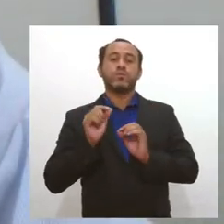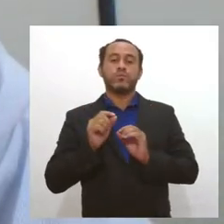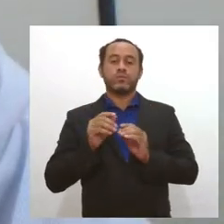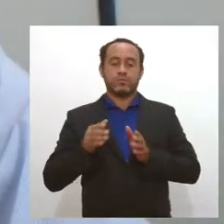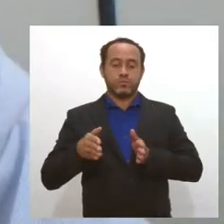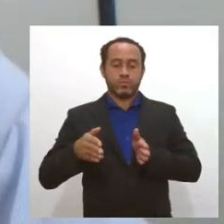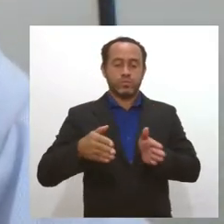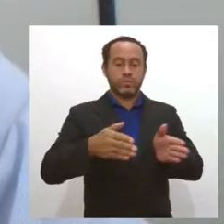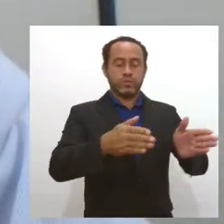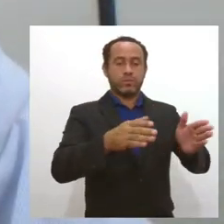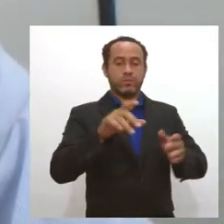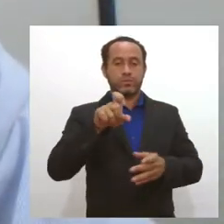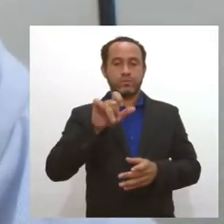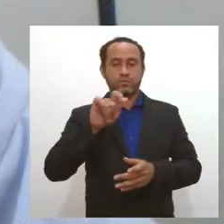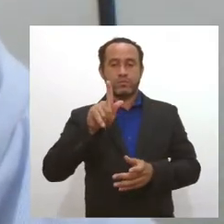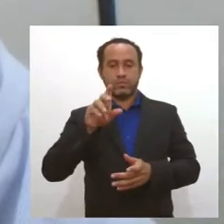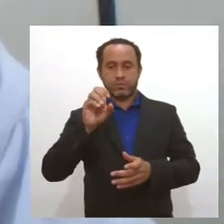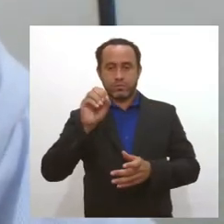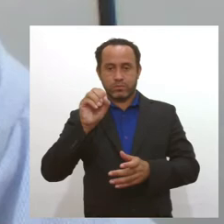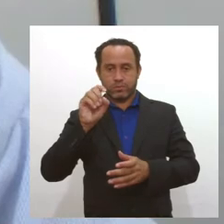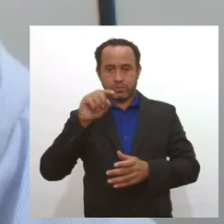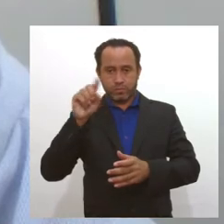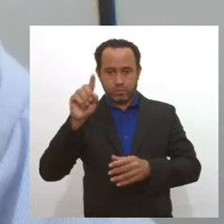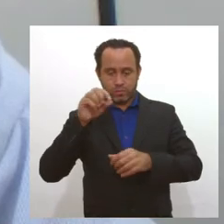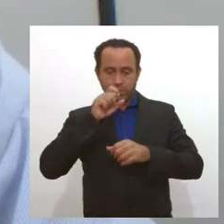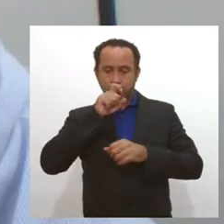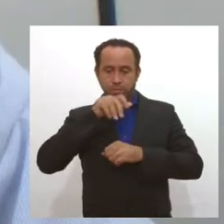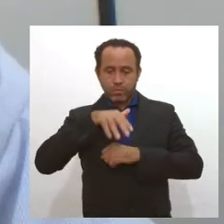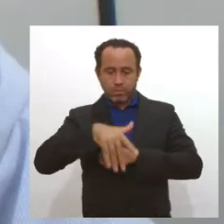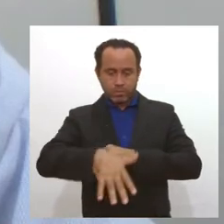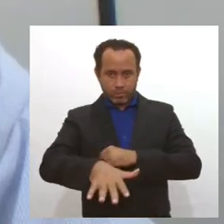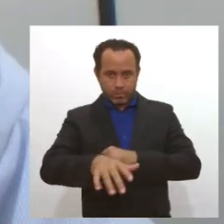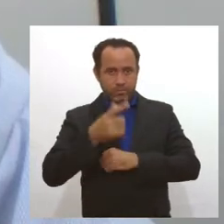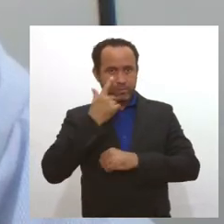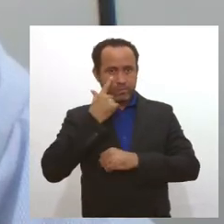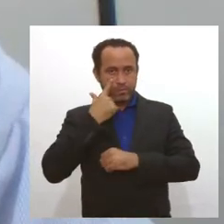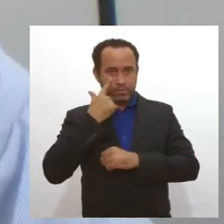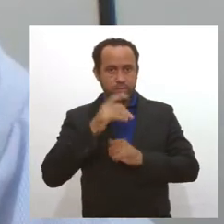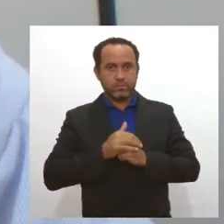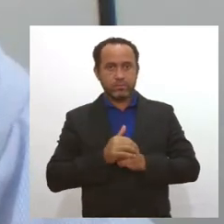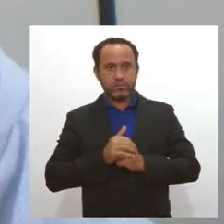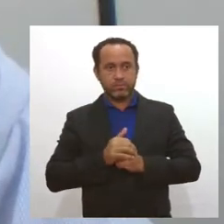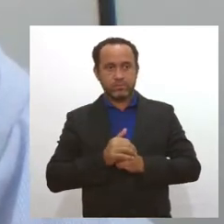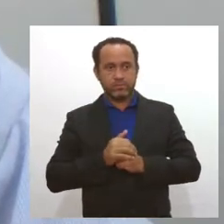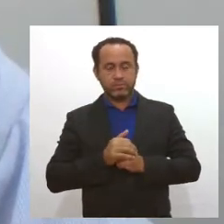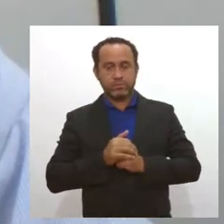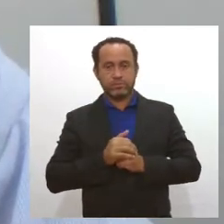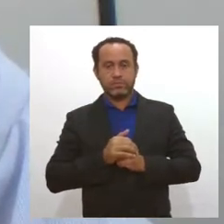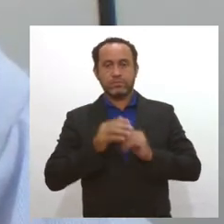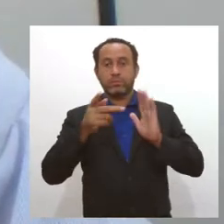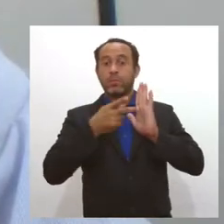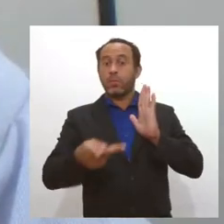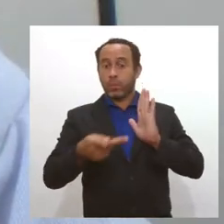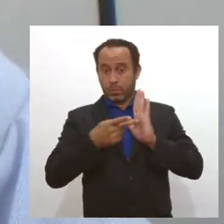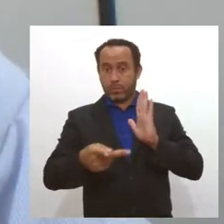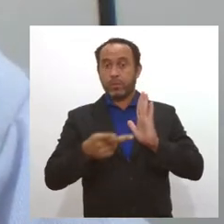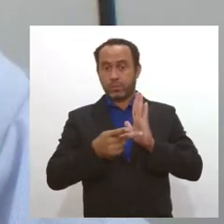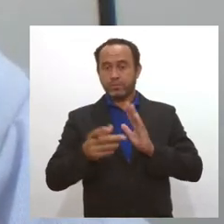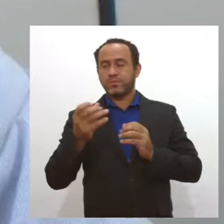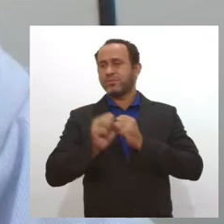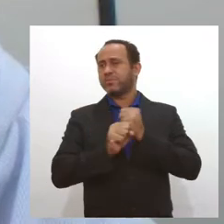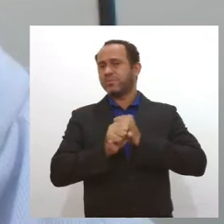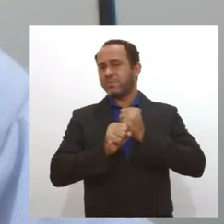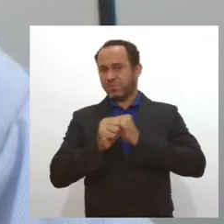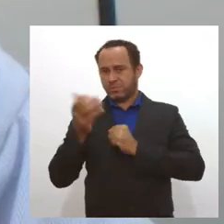canal de Xinguó. Veja bem, isto é um projeto que há bastante tempo